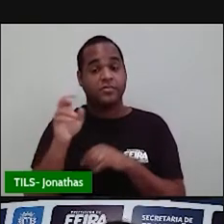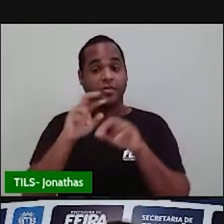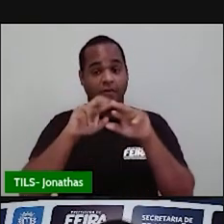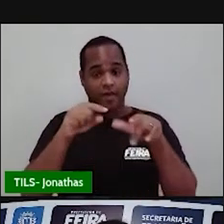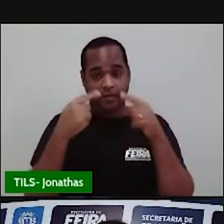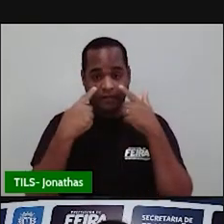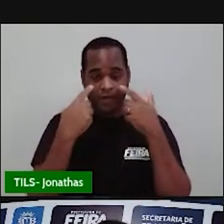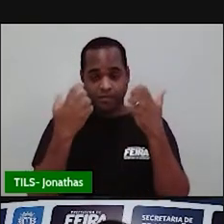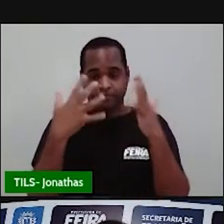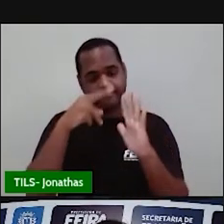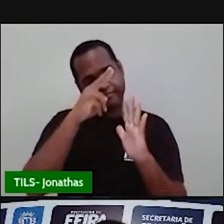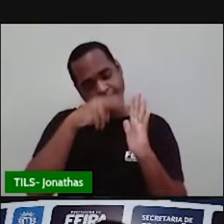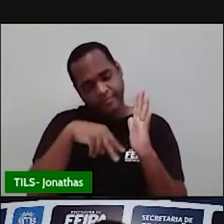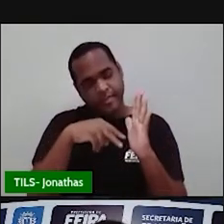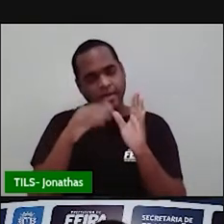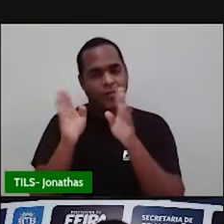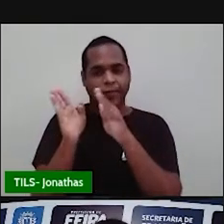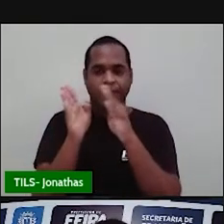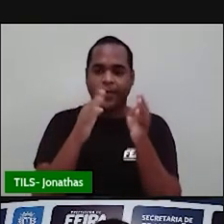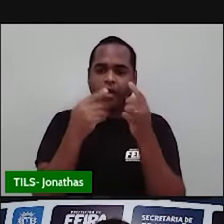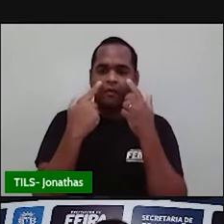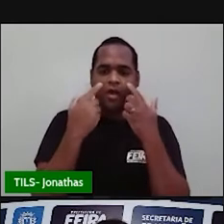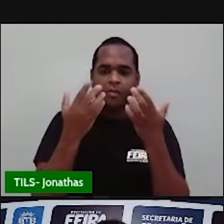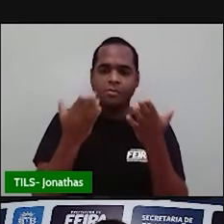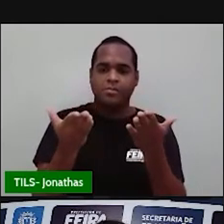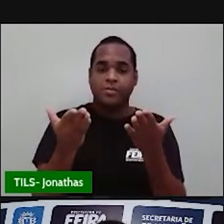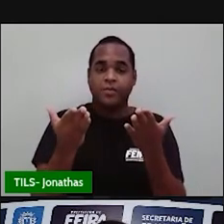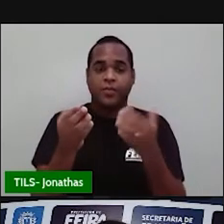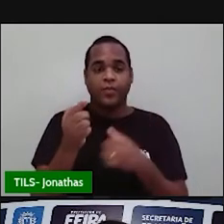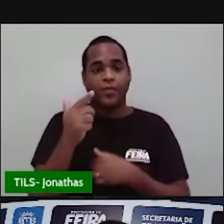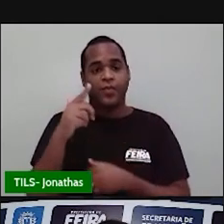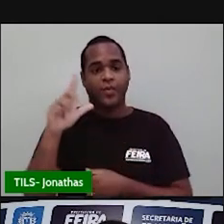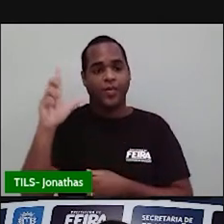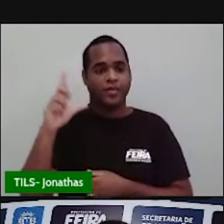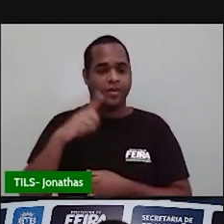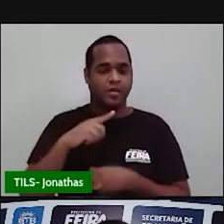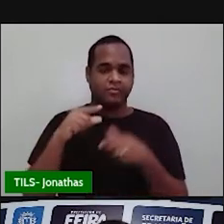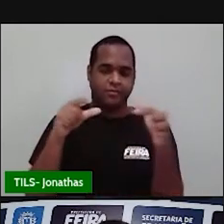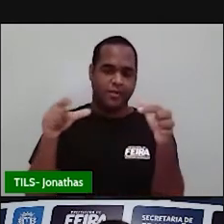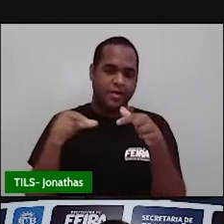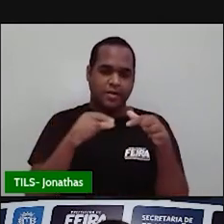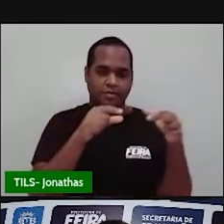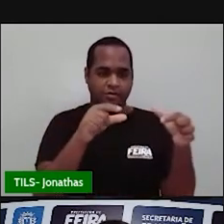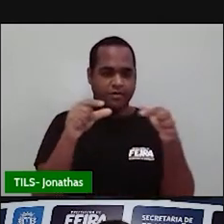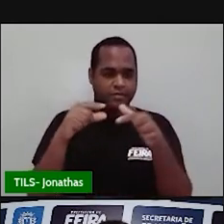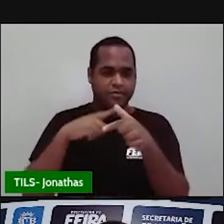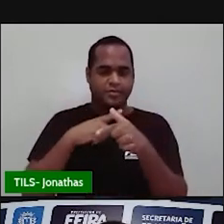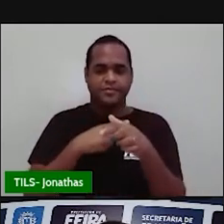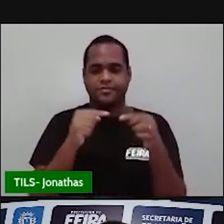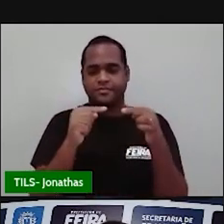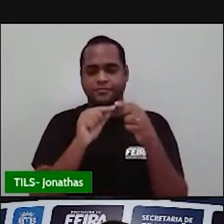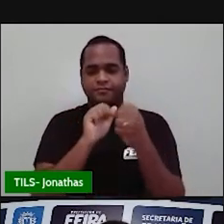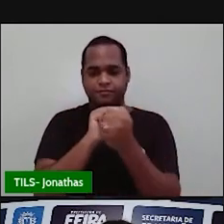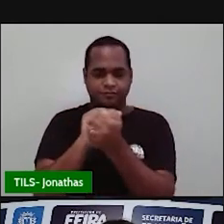lê, né? Vendo, né, em outro local, né? Acompanhando